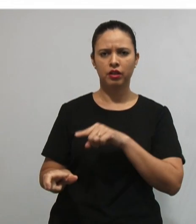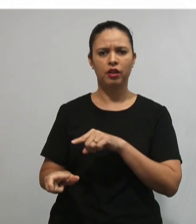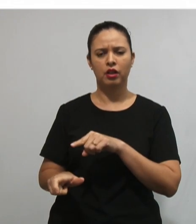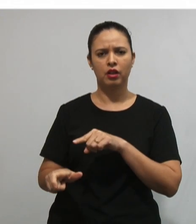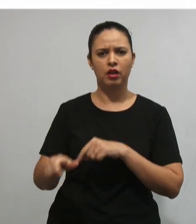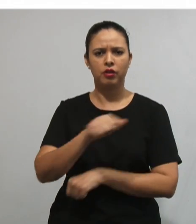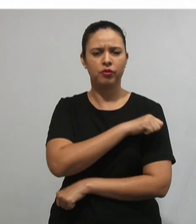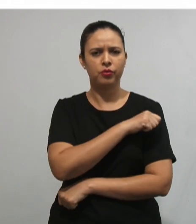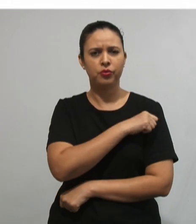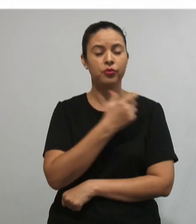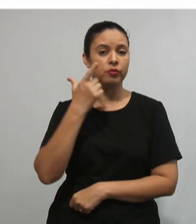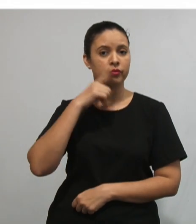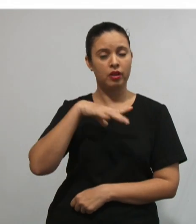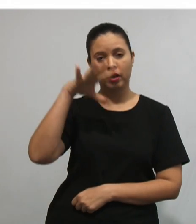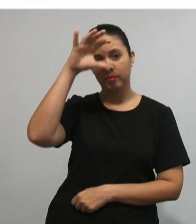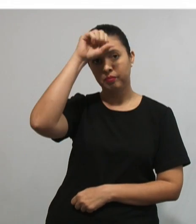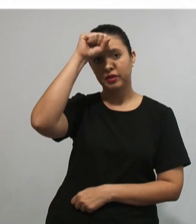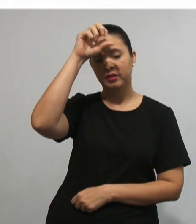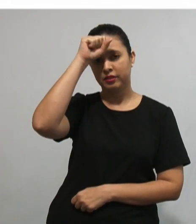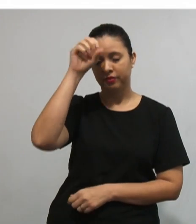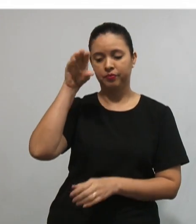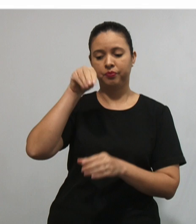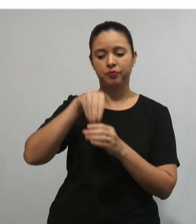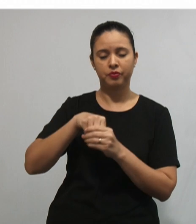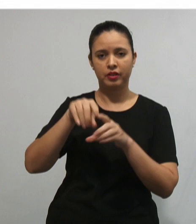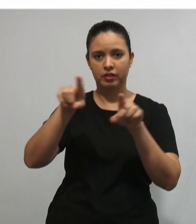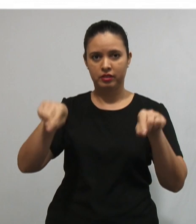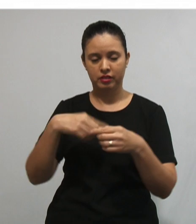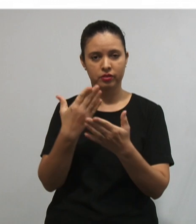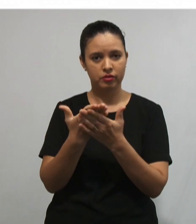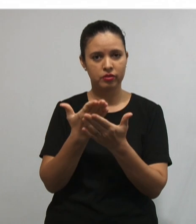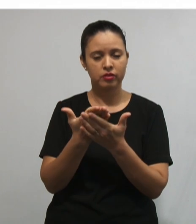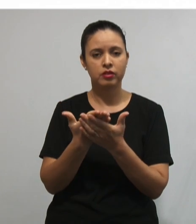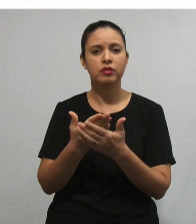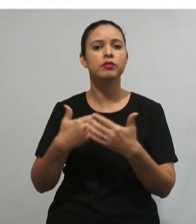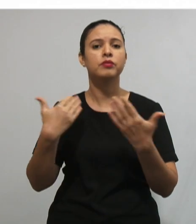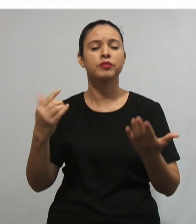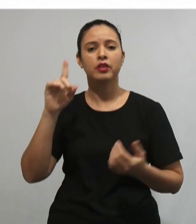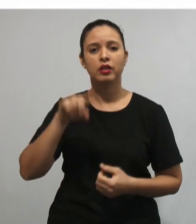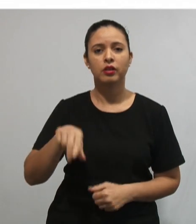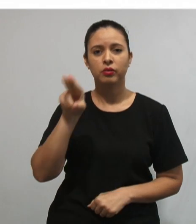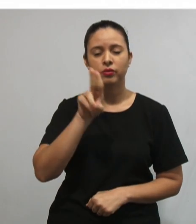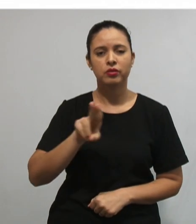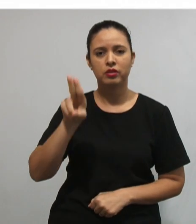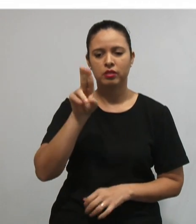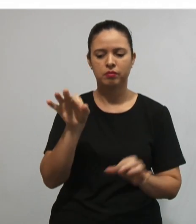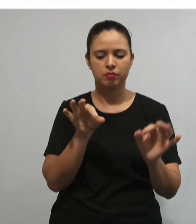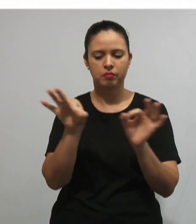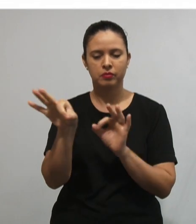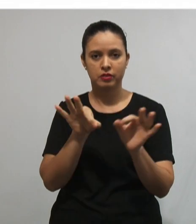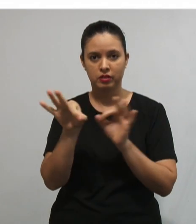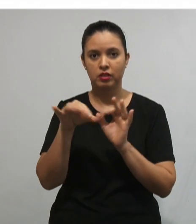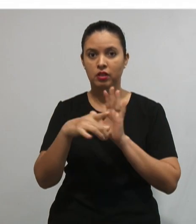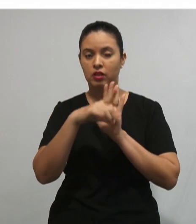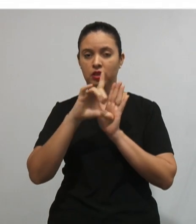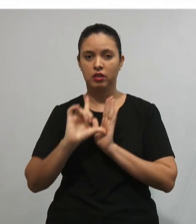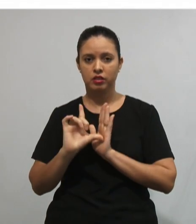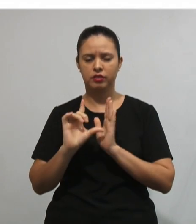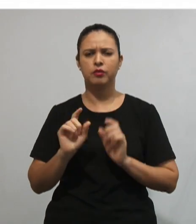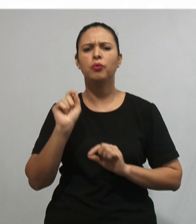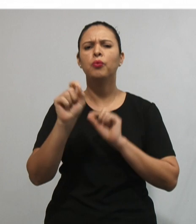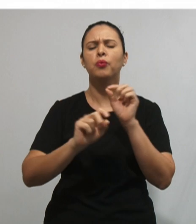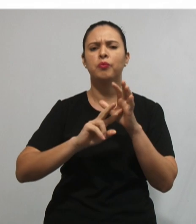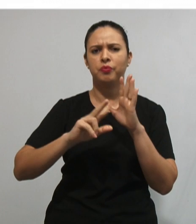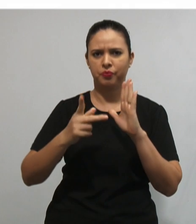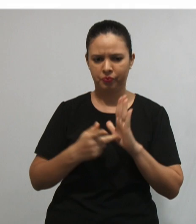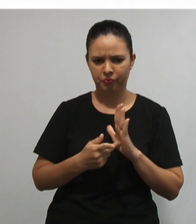aprendizagem significativa em sala de aula? Uma dessas condições é usar os organizadores prévios. O que são